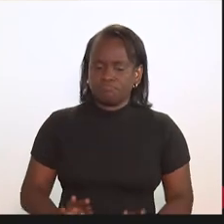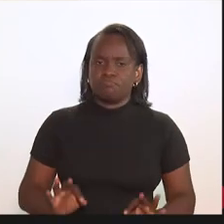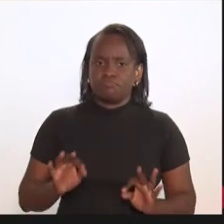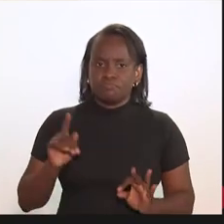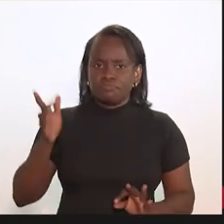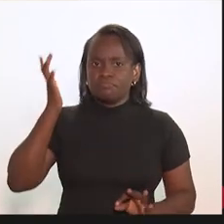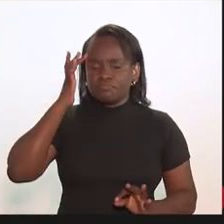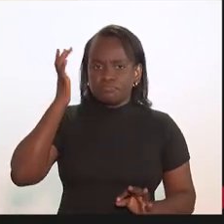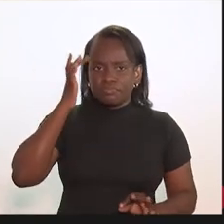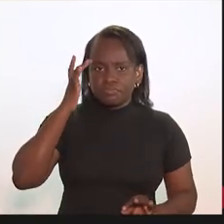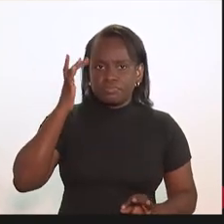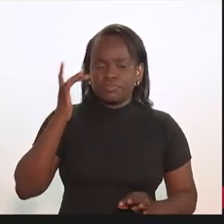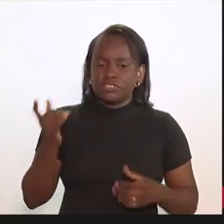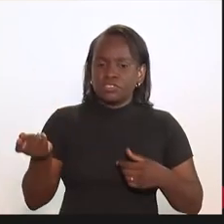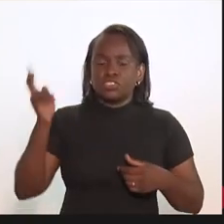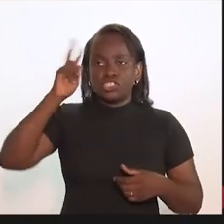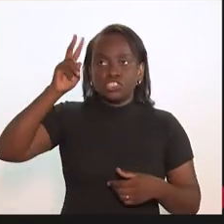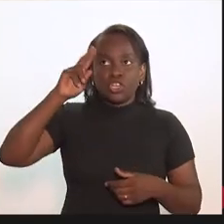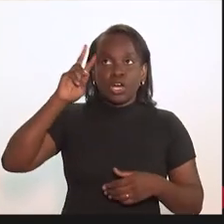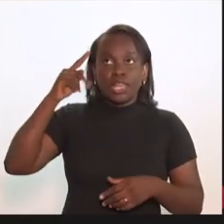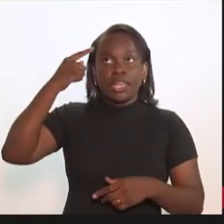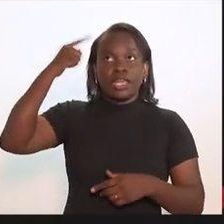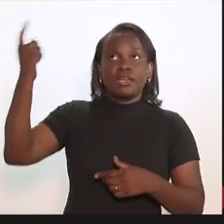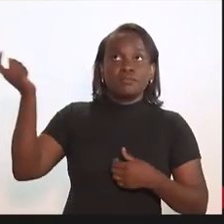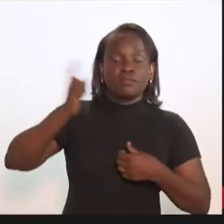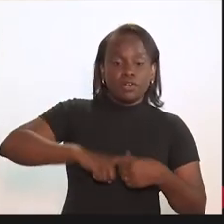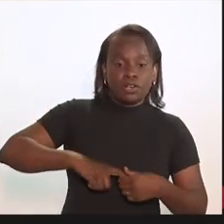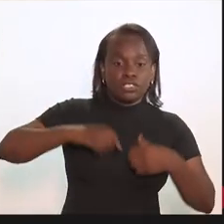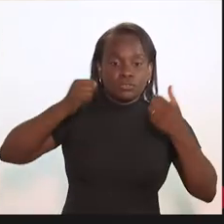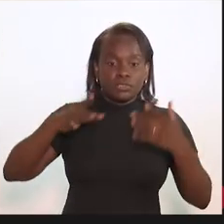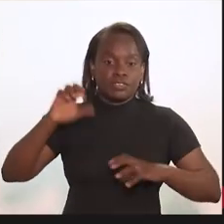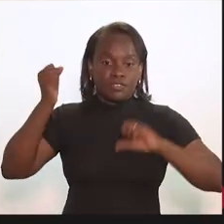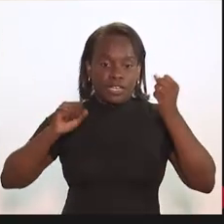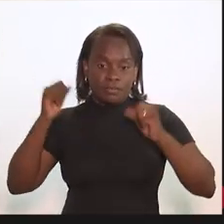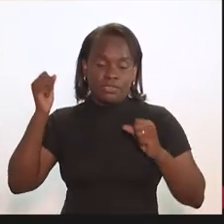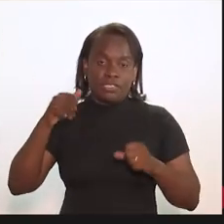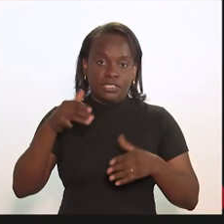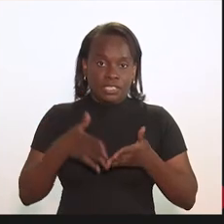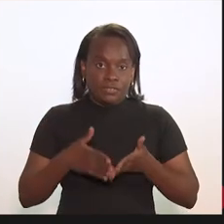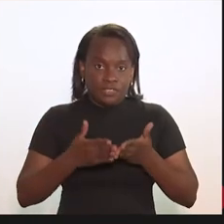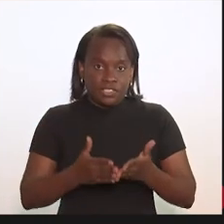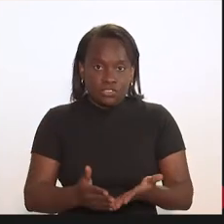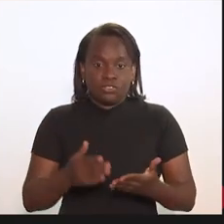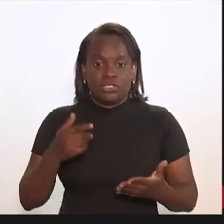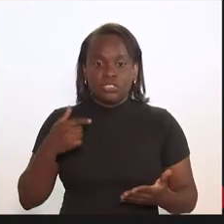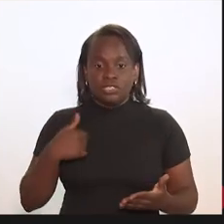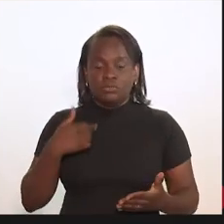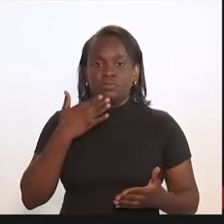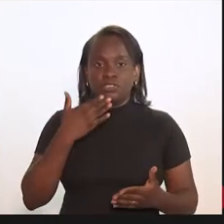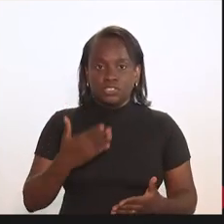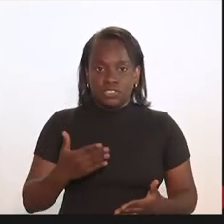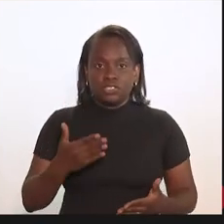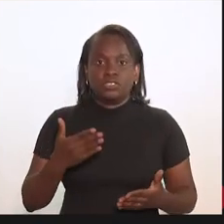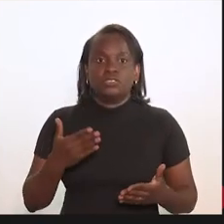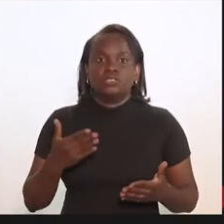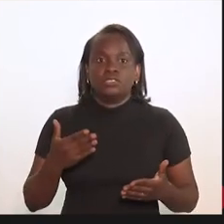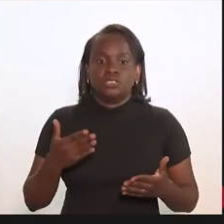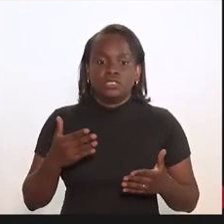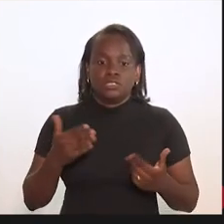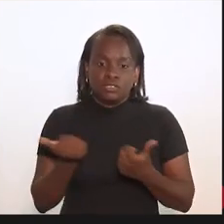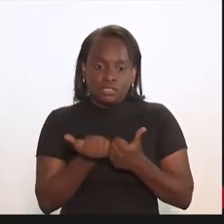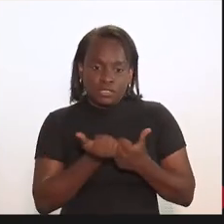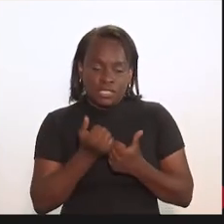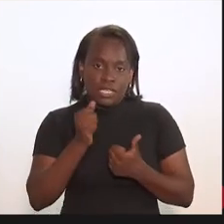propriedade, um pequeno resgate histórico da indústria naval. Eu vou aqui pedir aos